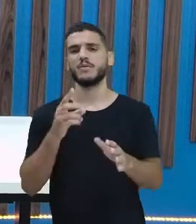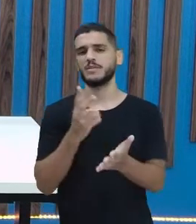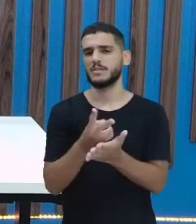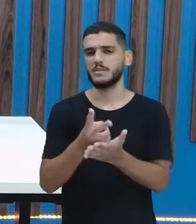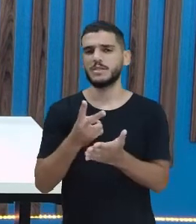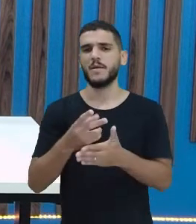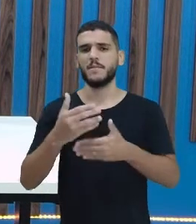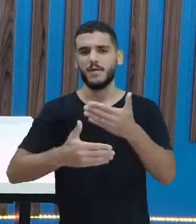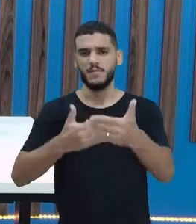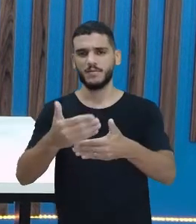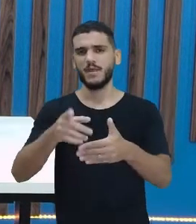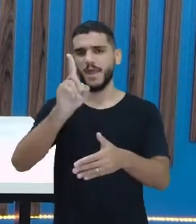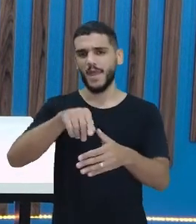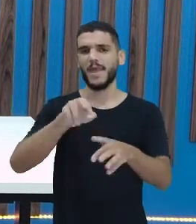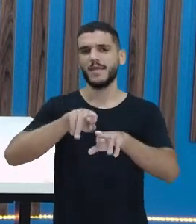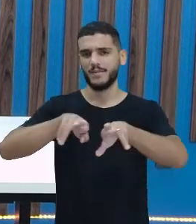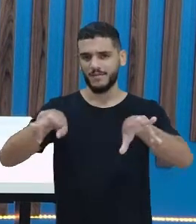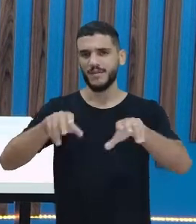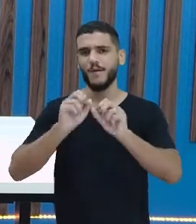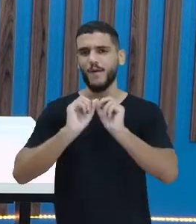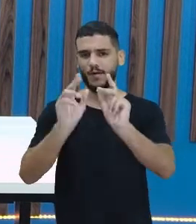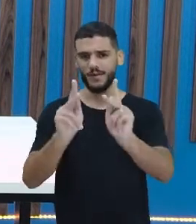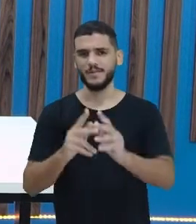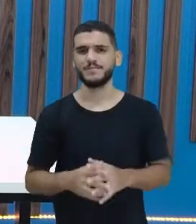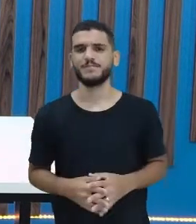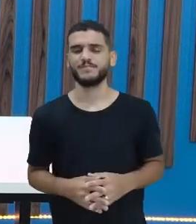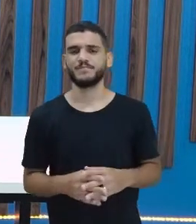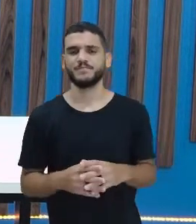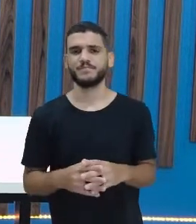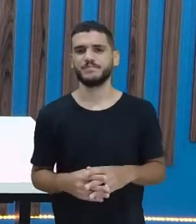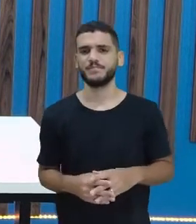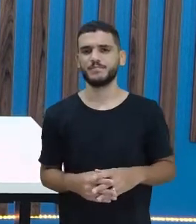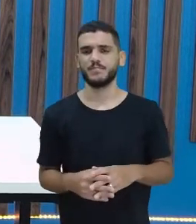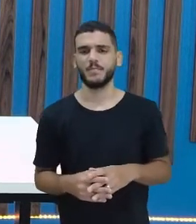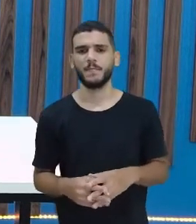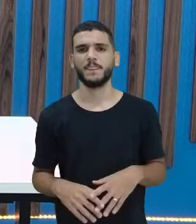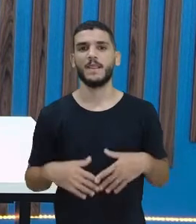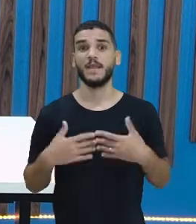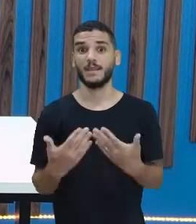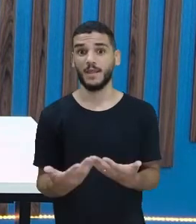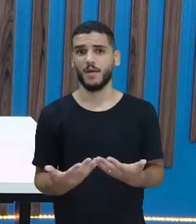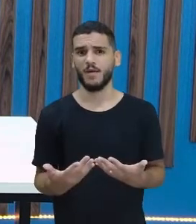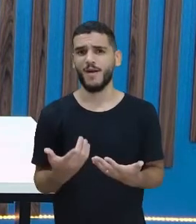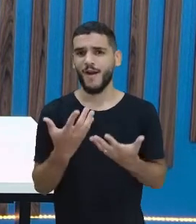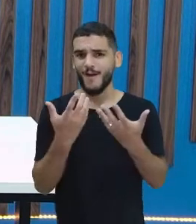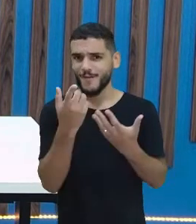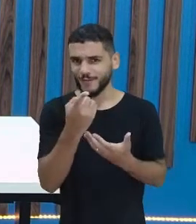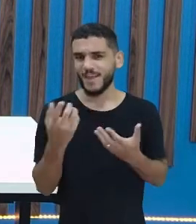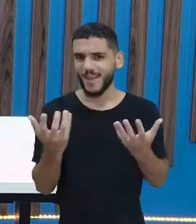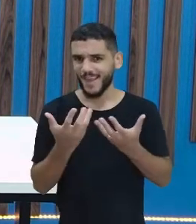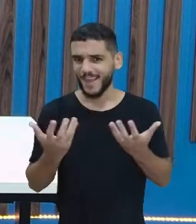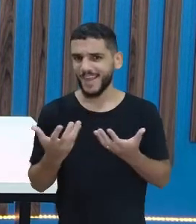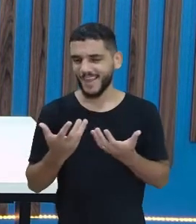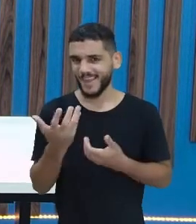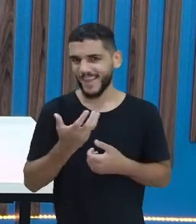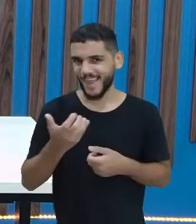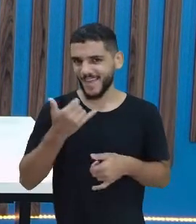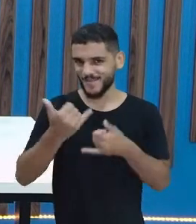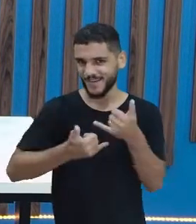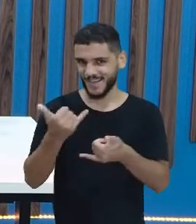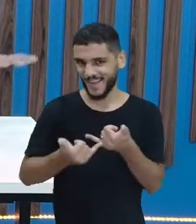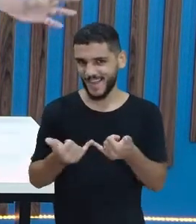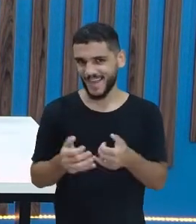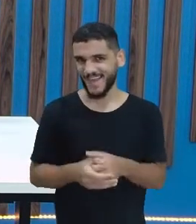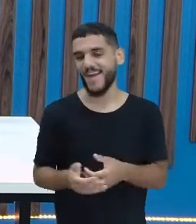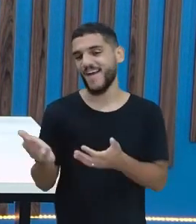é uma ordem diferente. Certo? Mas e aí? Quem quer brincar? Hum, quer brincar comigo,